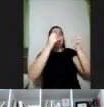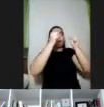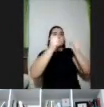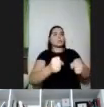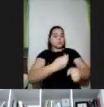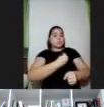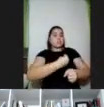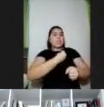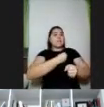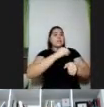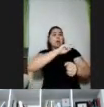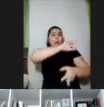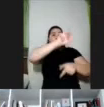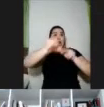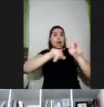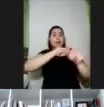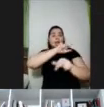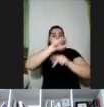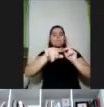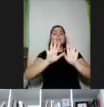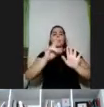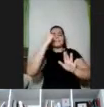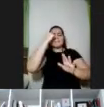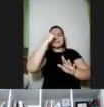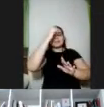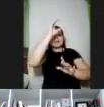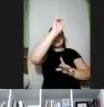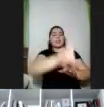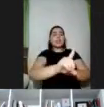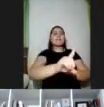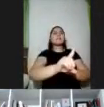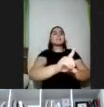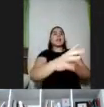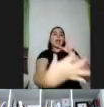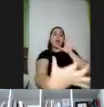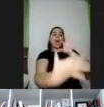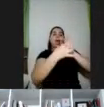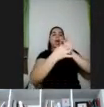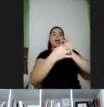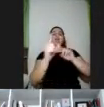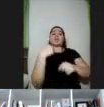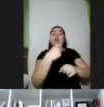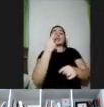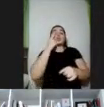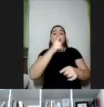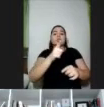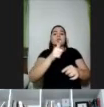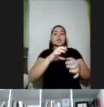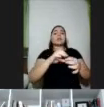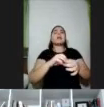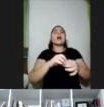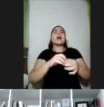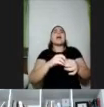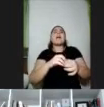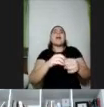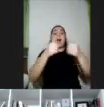diversidade. E eu acho que pensar sobre deficiência está muito ligado a isso, a gente conseguir romper essa questão da